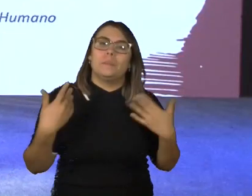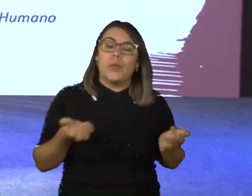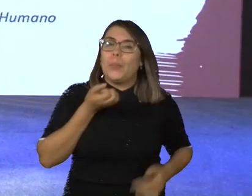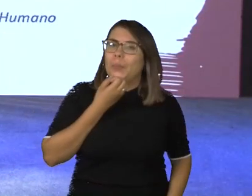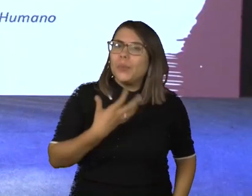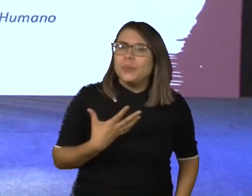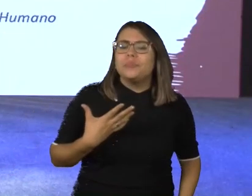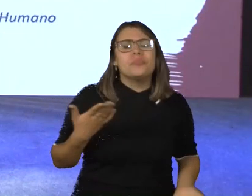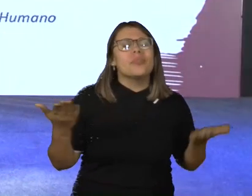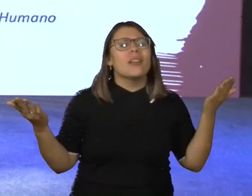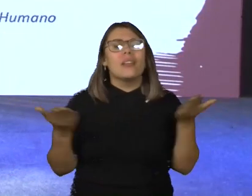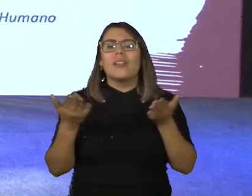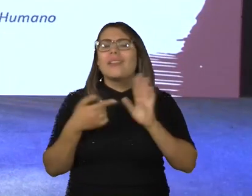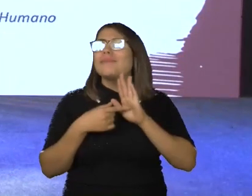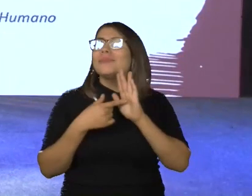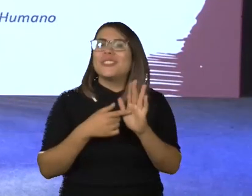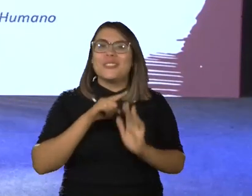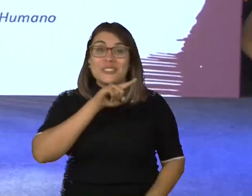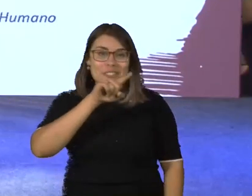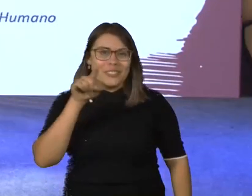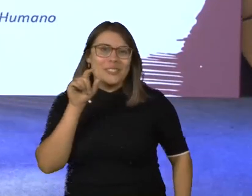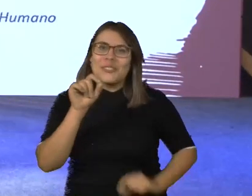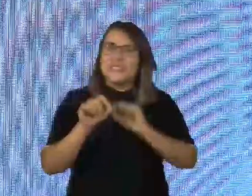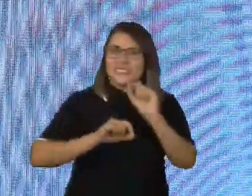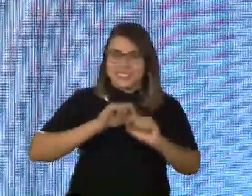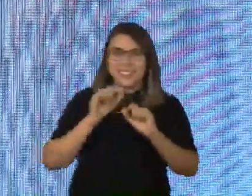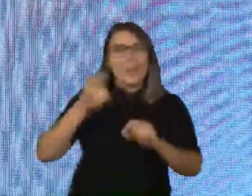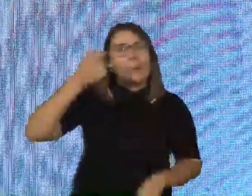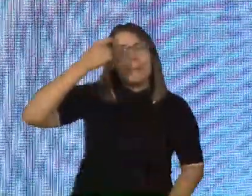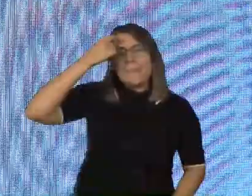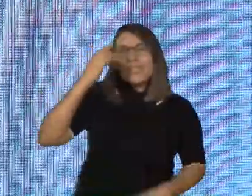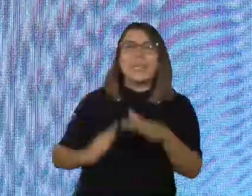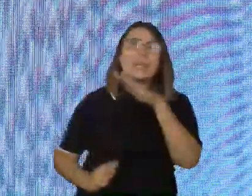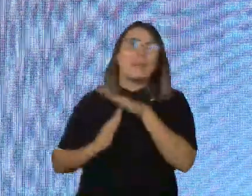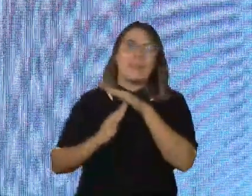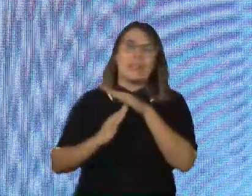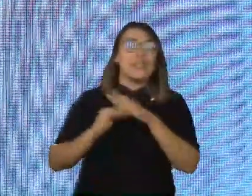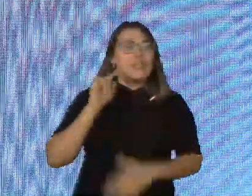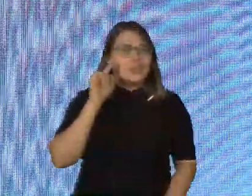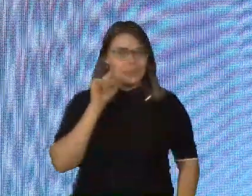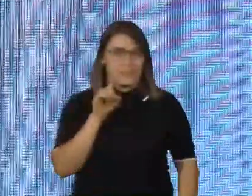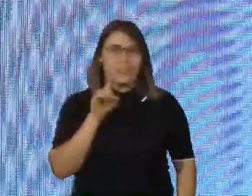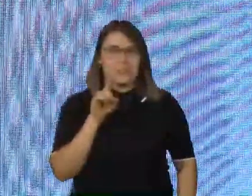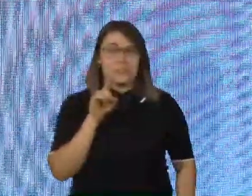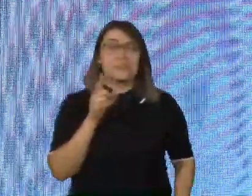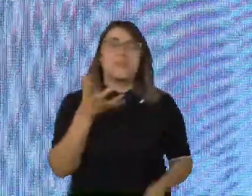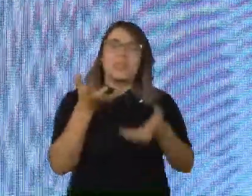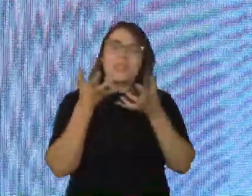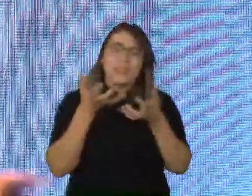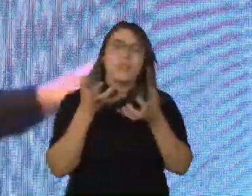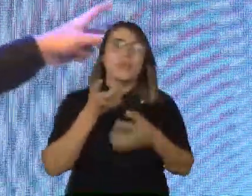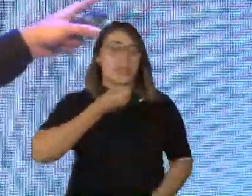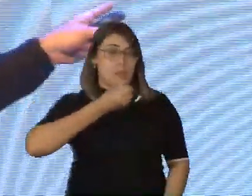mais uma forma de a gente conseguir identificar se a gente está com uma mente limitada nesse momento. Se você está operando numa mente limitada, eu